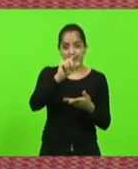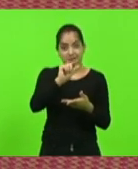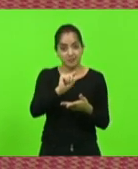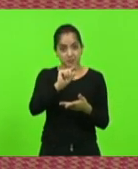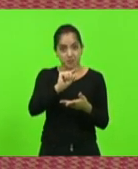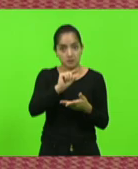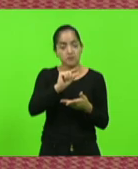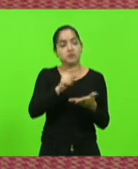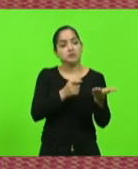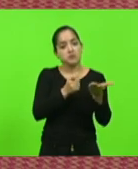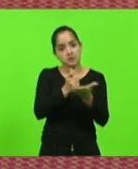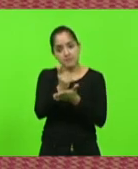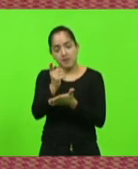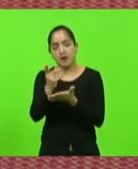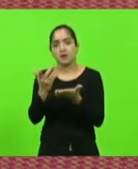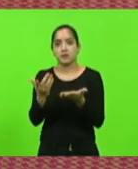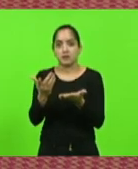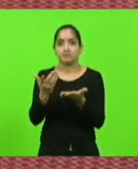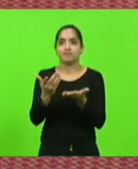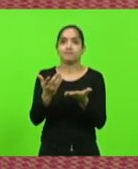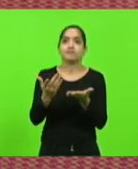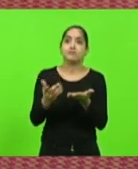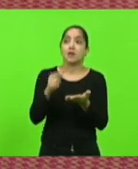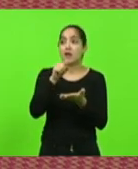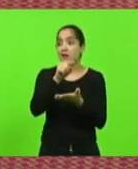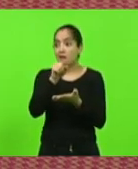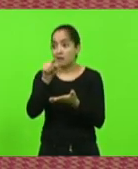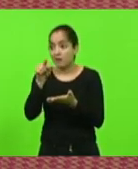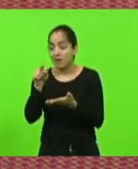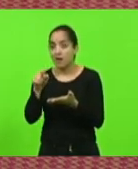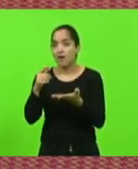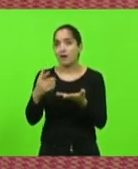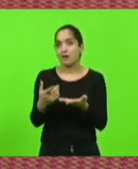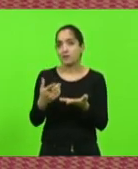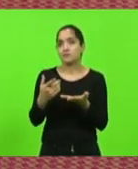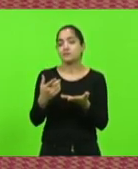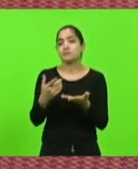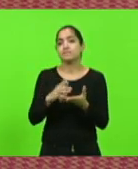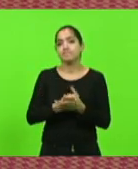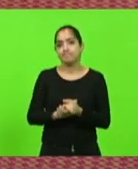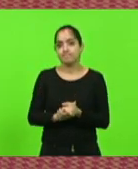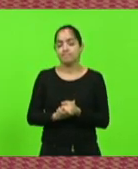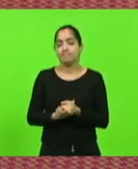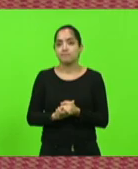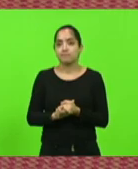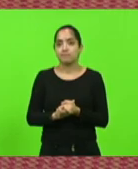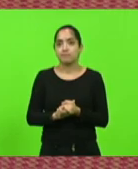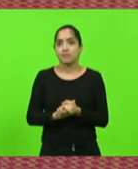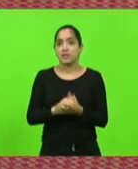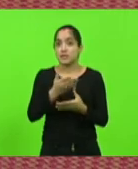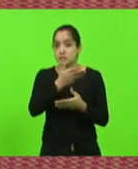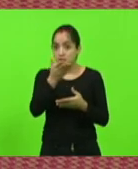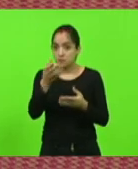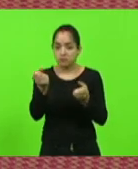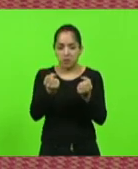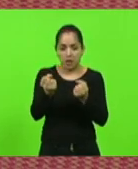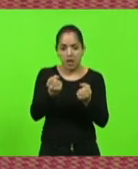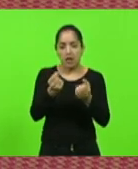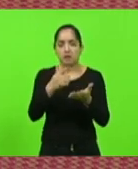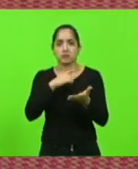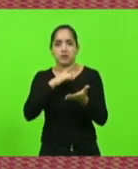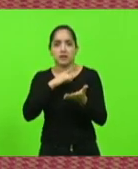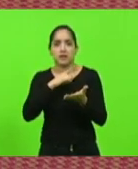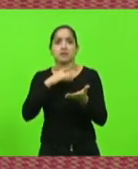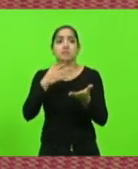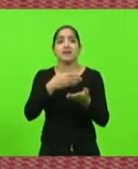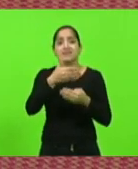contribuem. É o cara da Bis, é o da Titã, é o do Celtinha. São esses que chegam lá e mais sofrem,